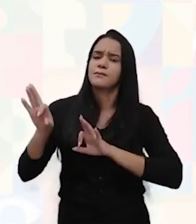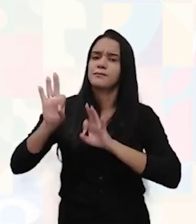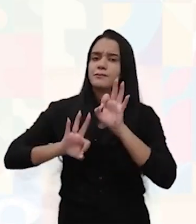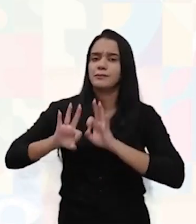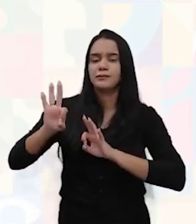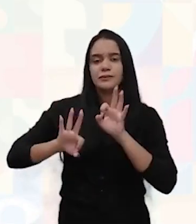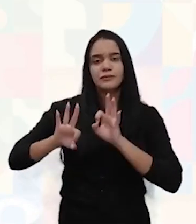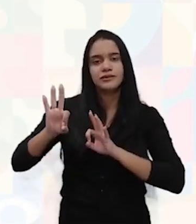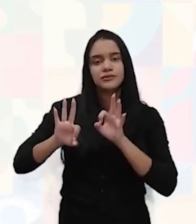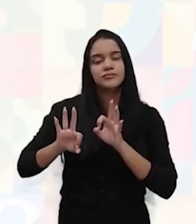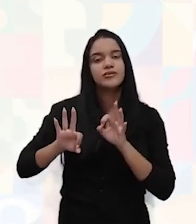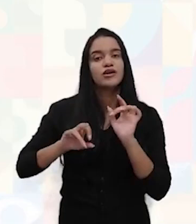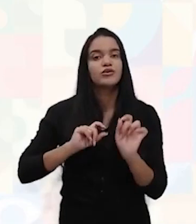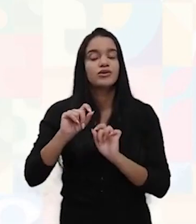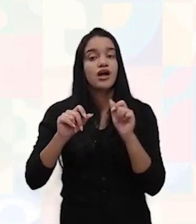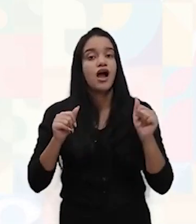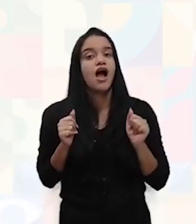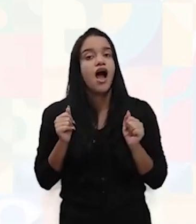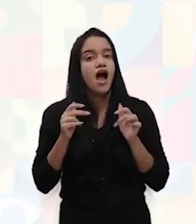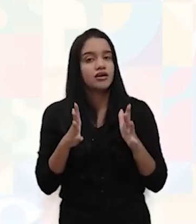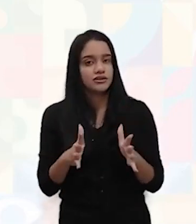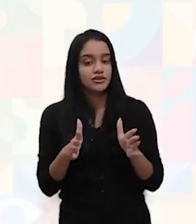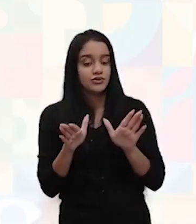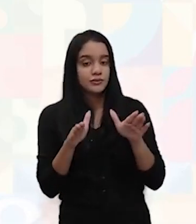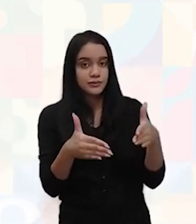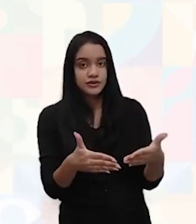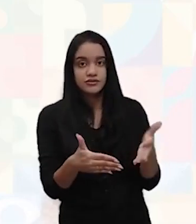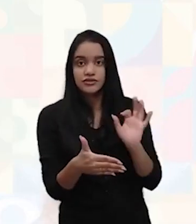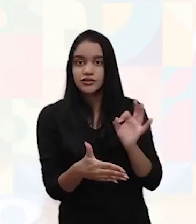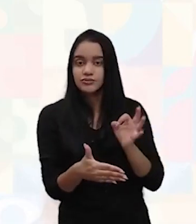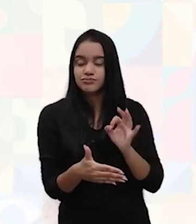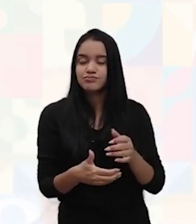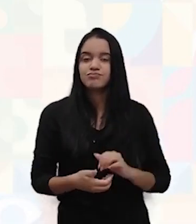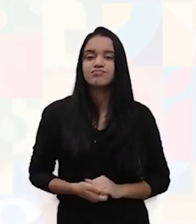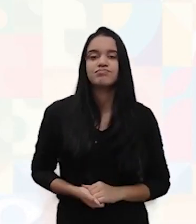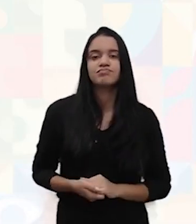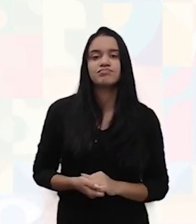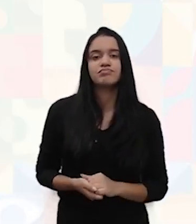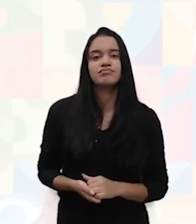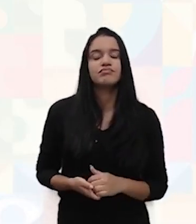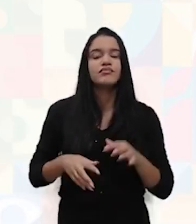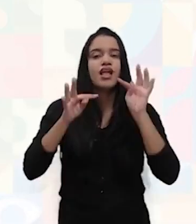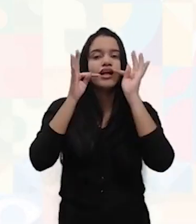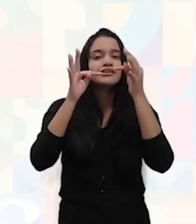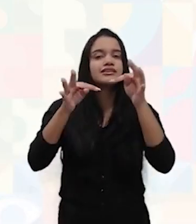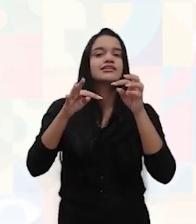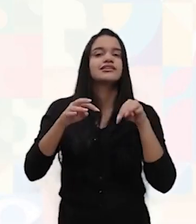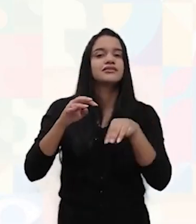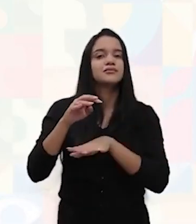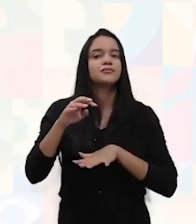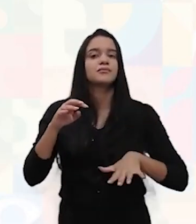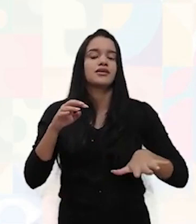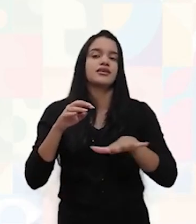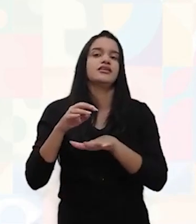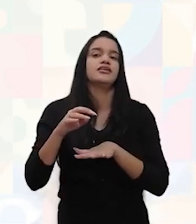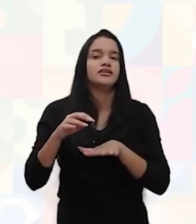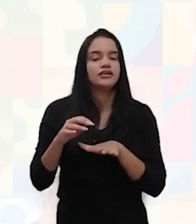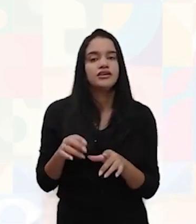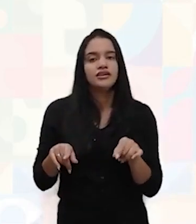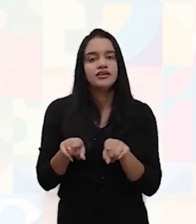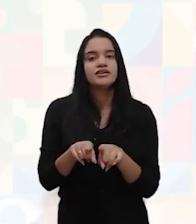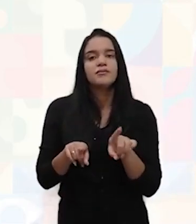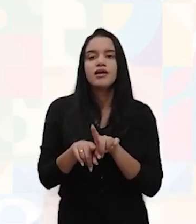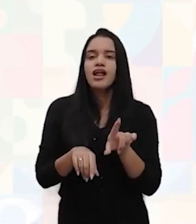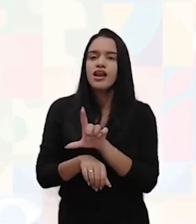virtude de uma ação bem específica. Quais são as tendências de mercado? Qual a